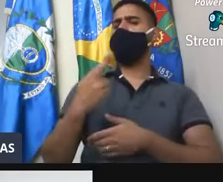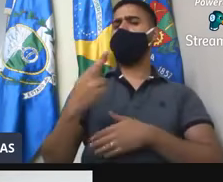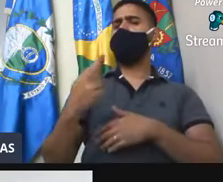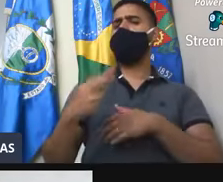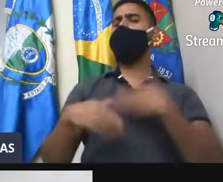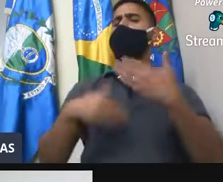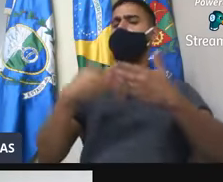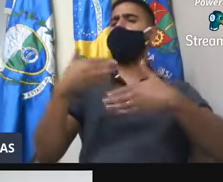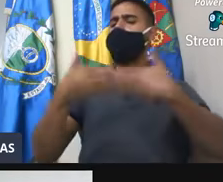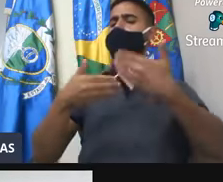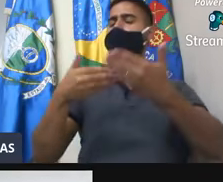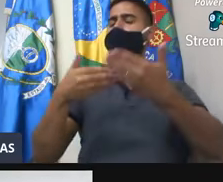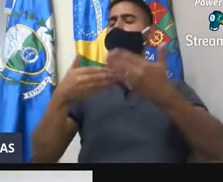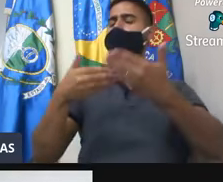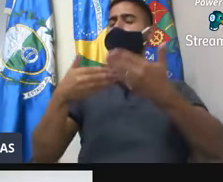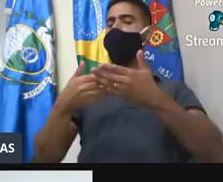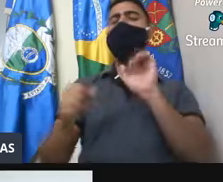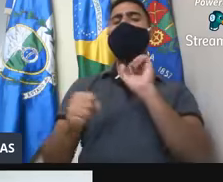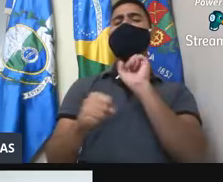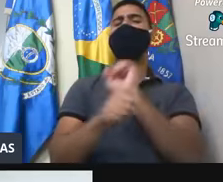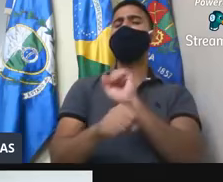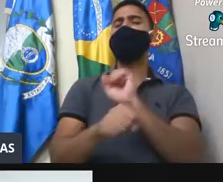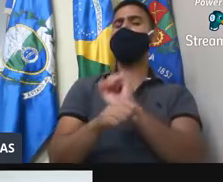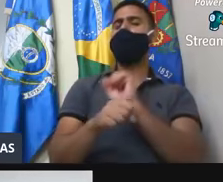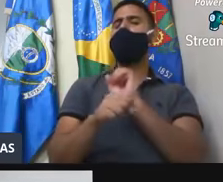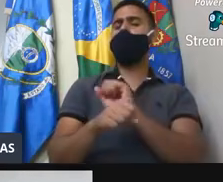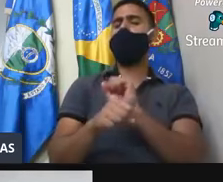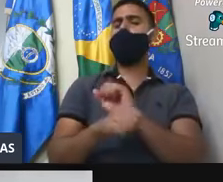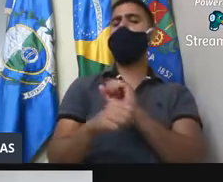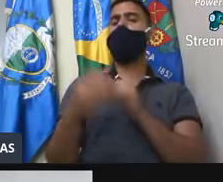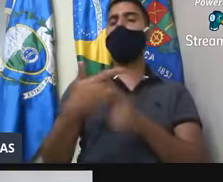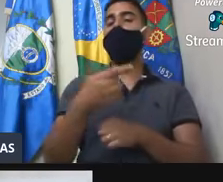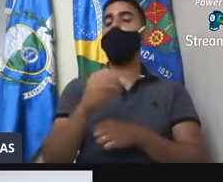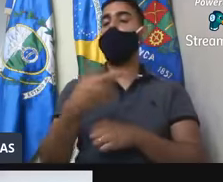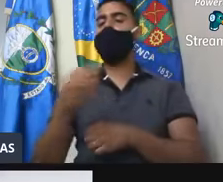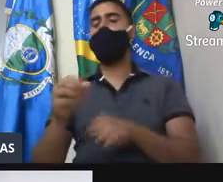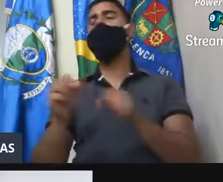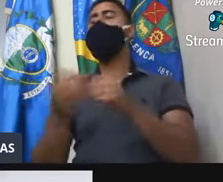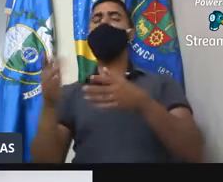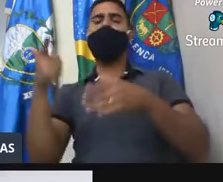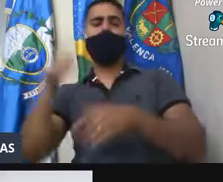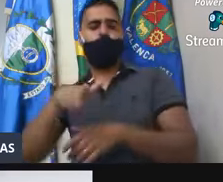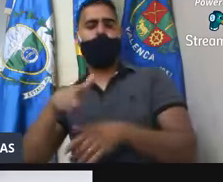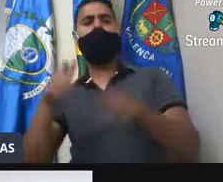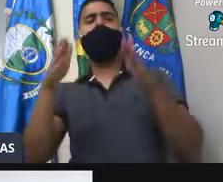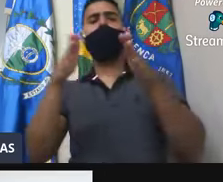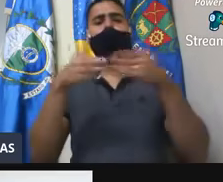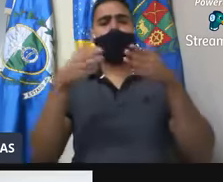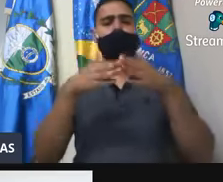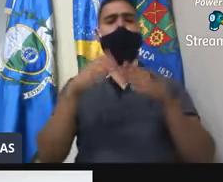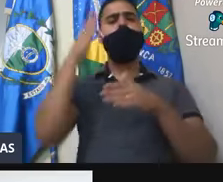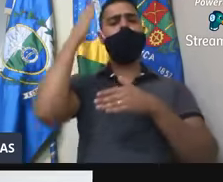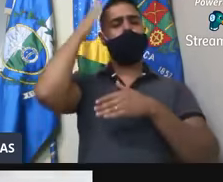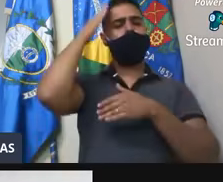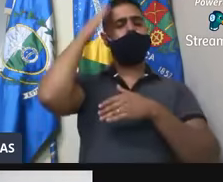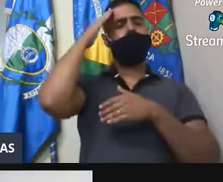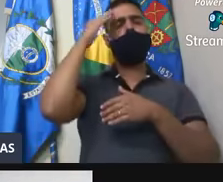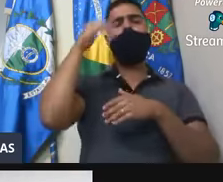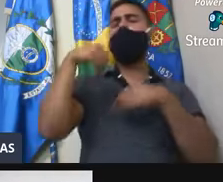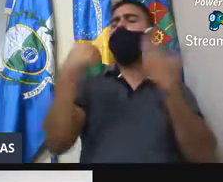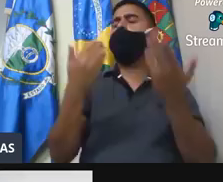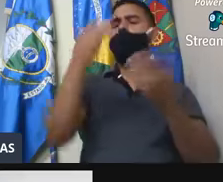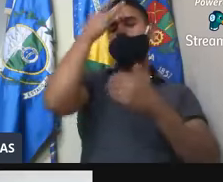e ela me responde que estaria em processo de andamento. Então, já que nós estamos em 2020, eu reitero aí esse pedido,